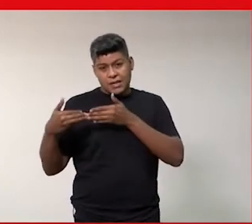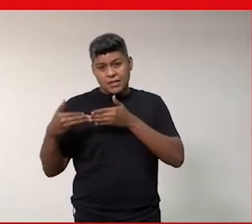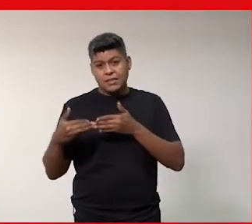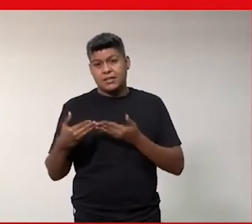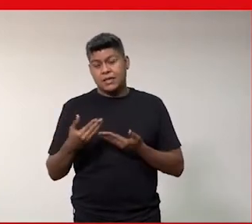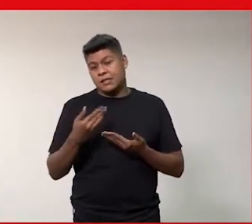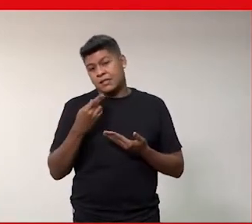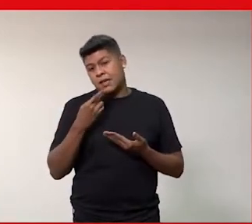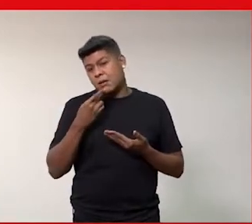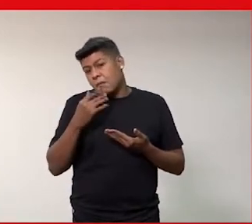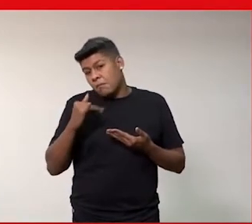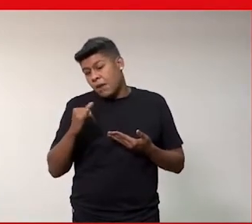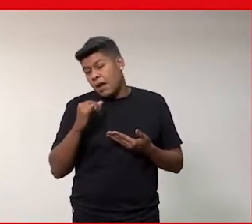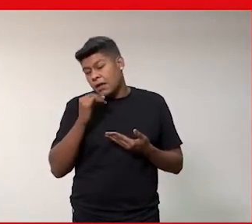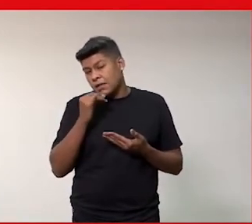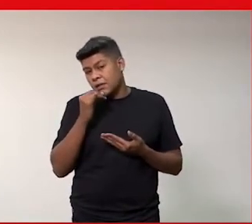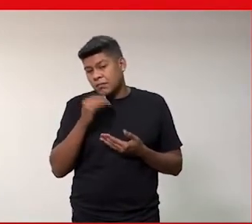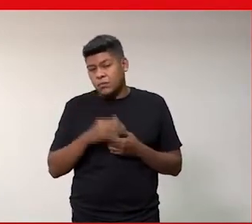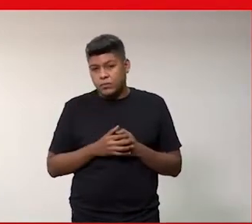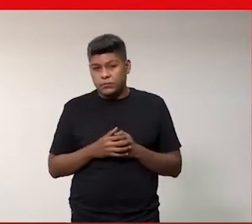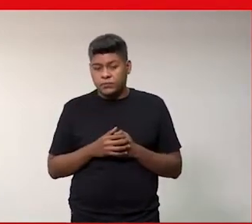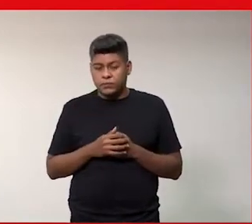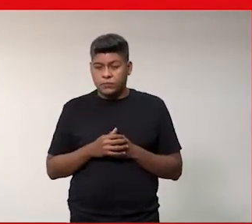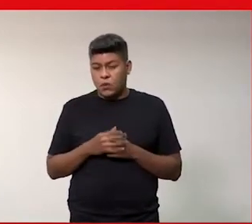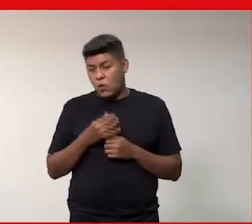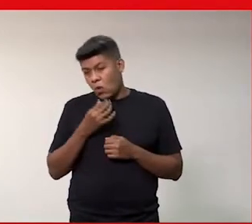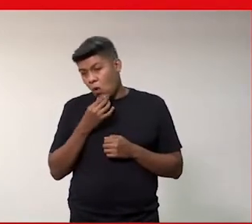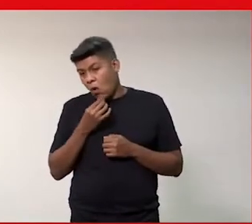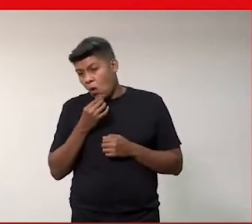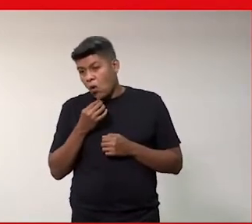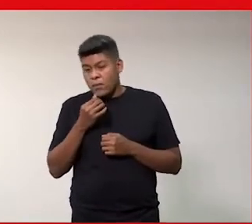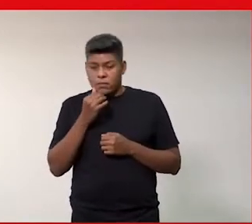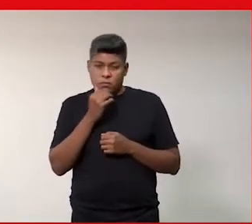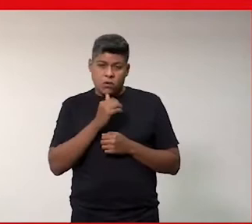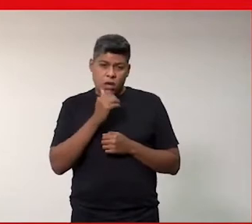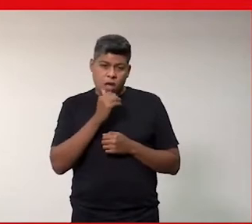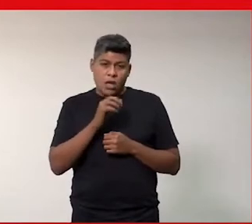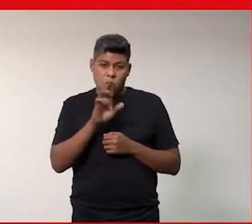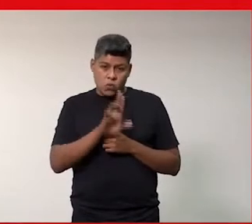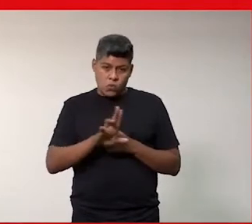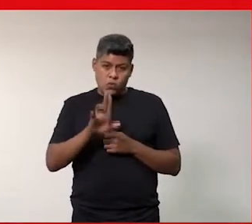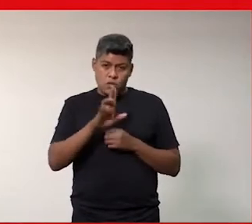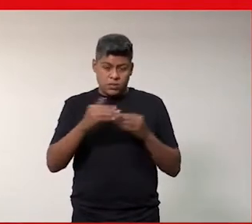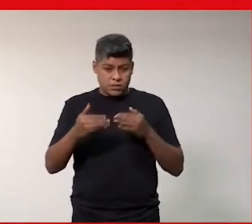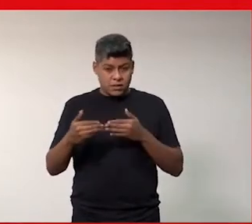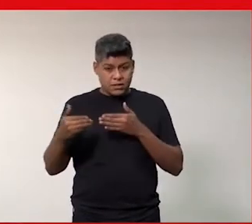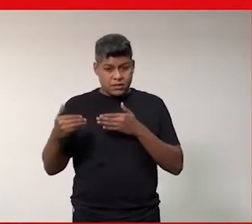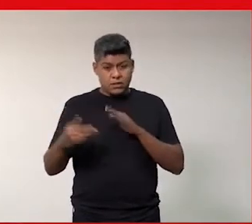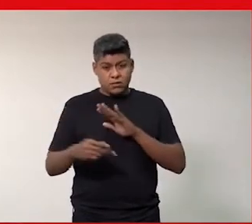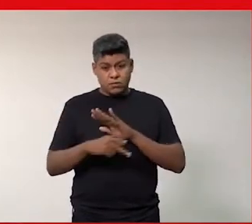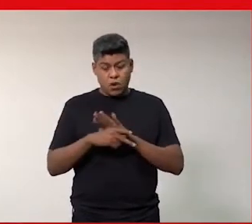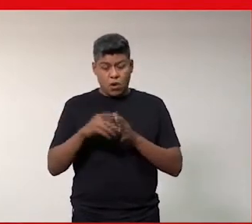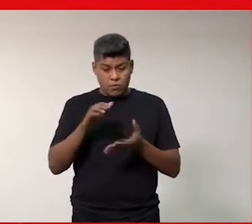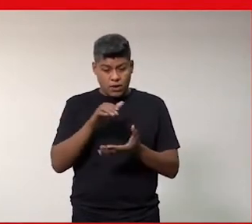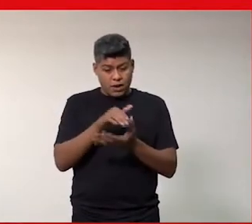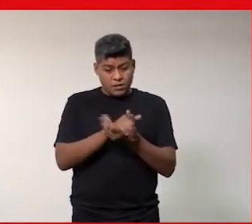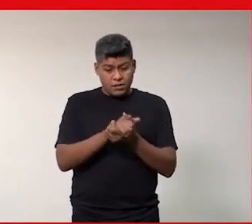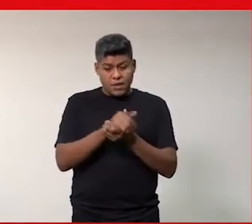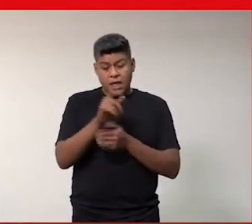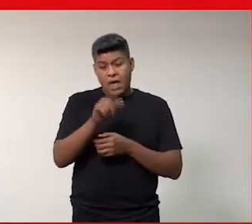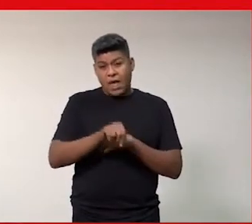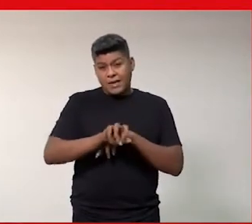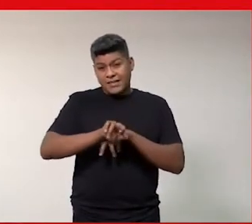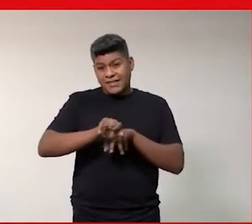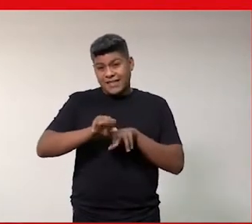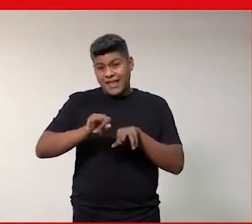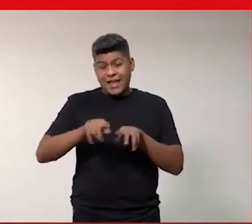colocar tanto o homem como a mulher utilizando a licença parental no caso do casamento. Então, são uma série